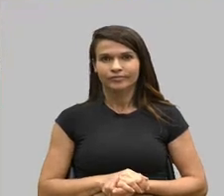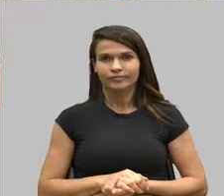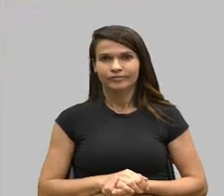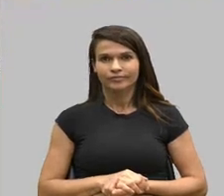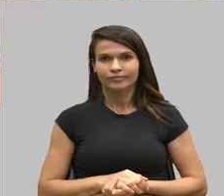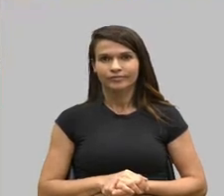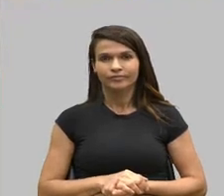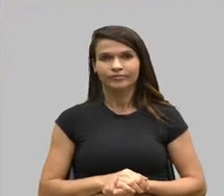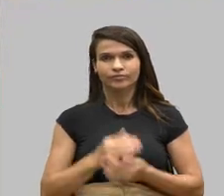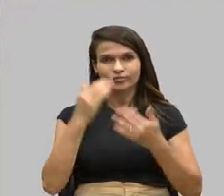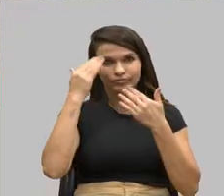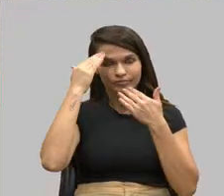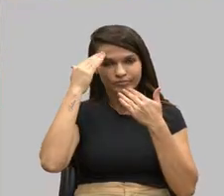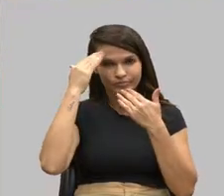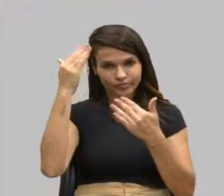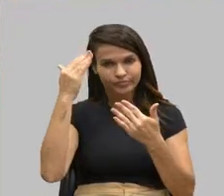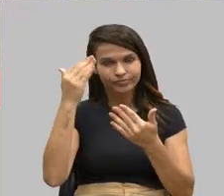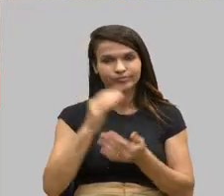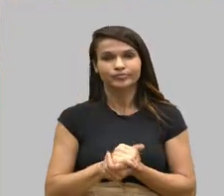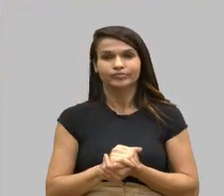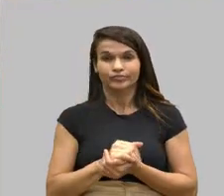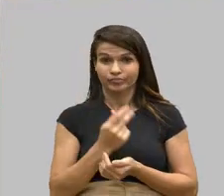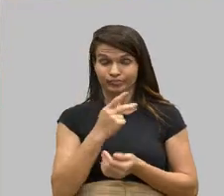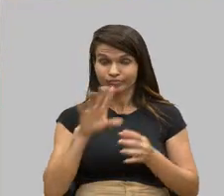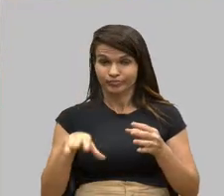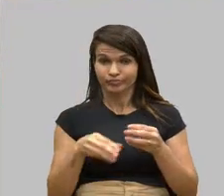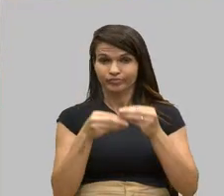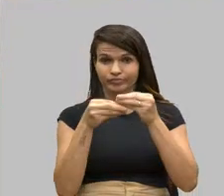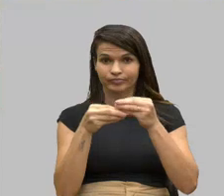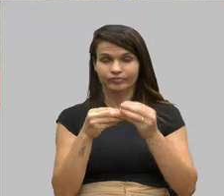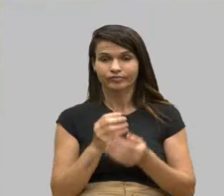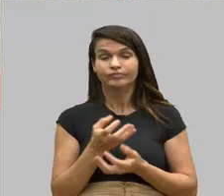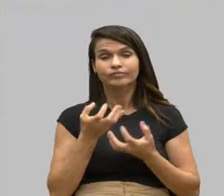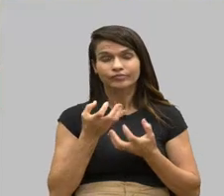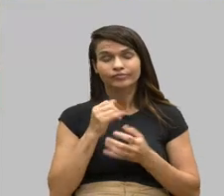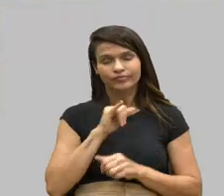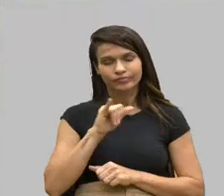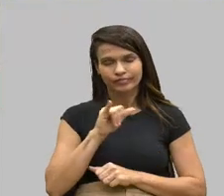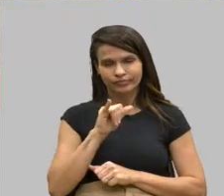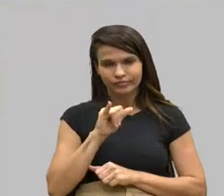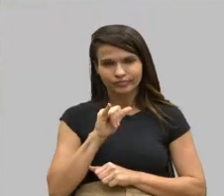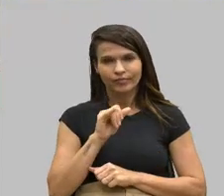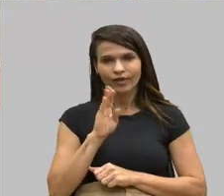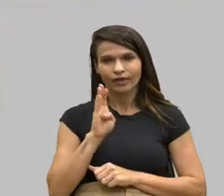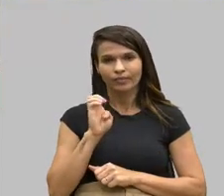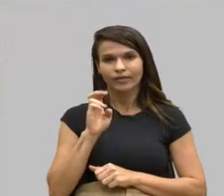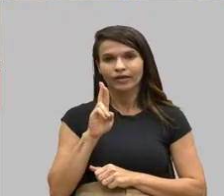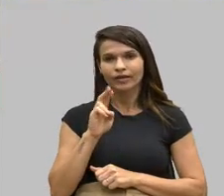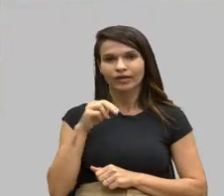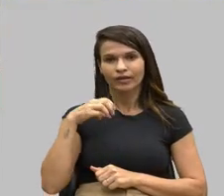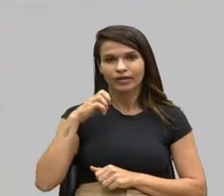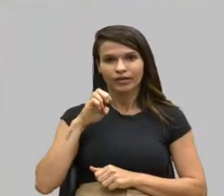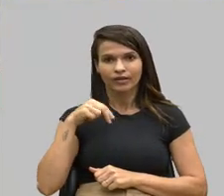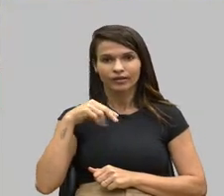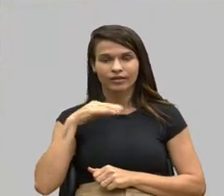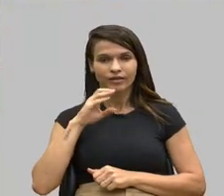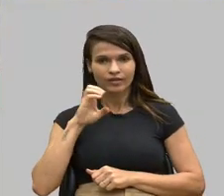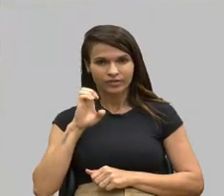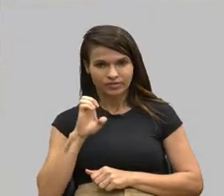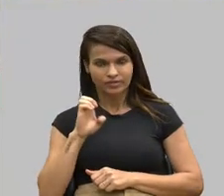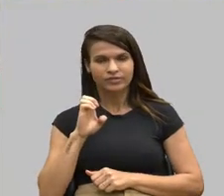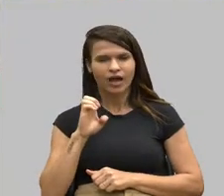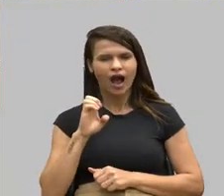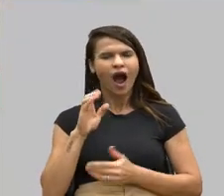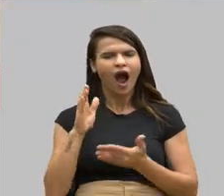Obrigado, Berenice, pelas palavras. Queria dizer a Berenice que já houve aqui numa reunião anterior, na audiência anterior, algumas